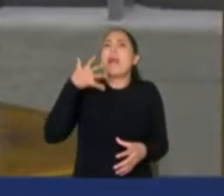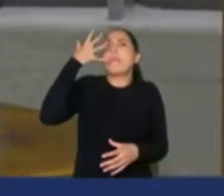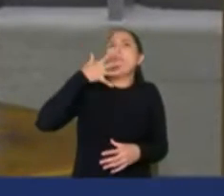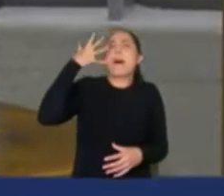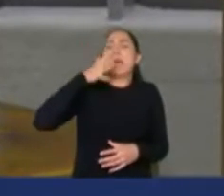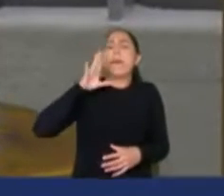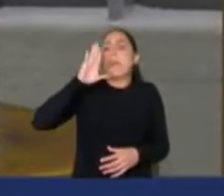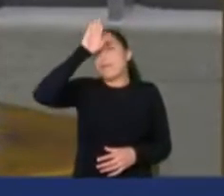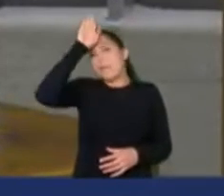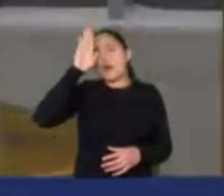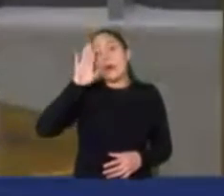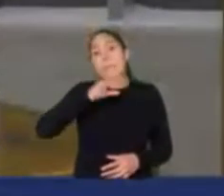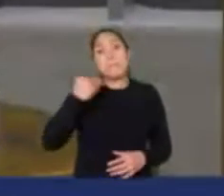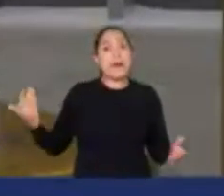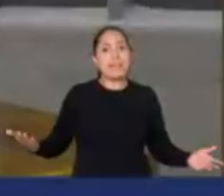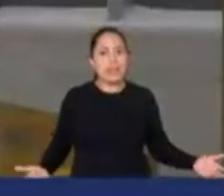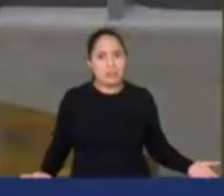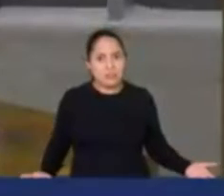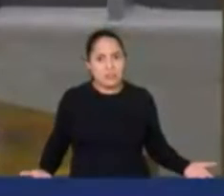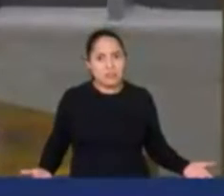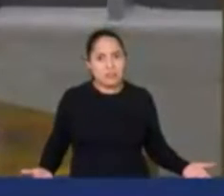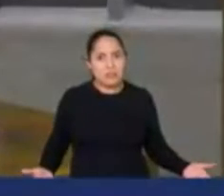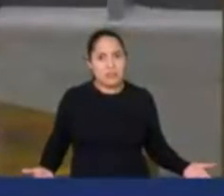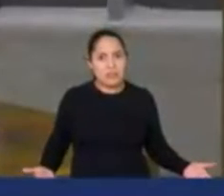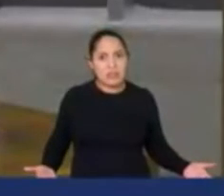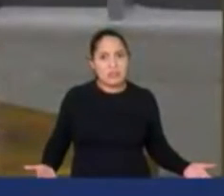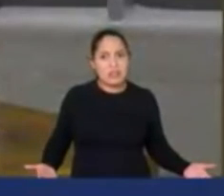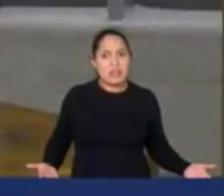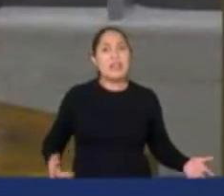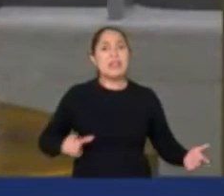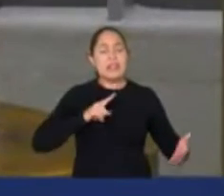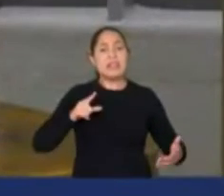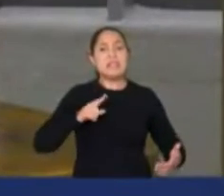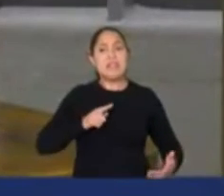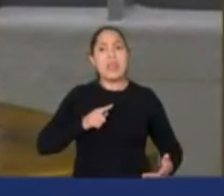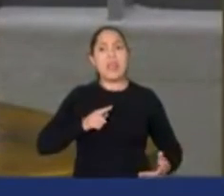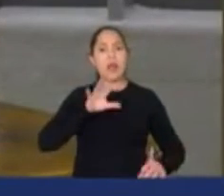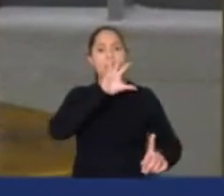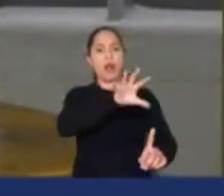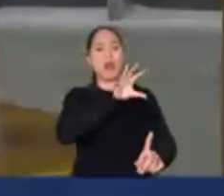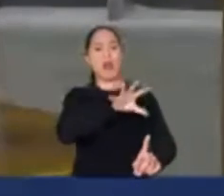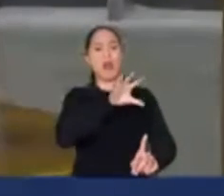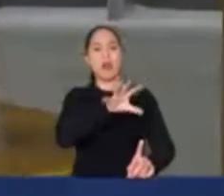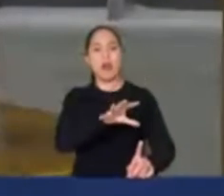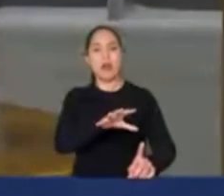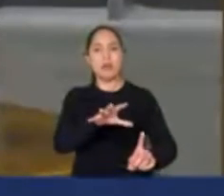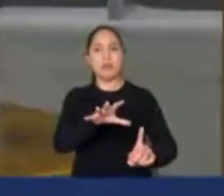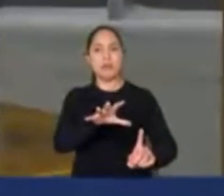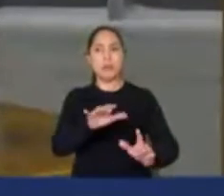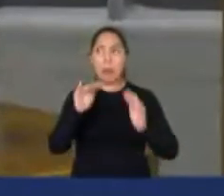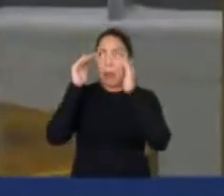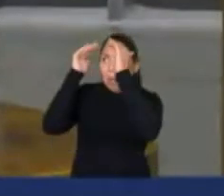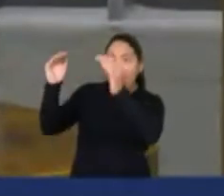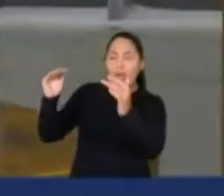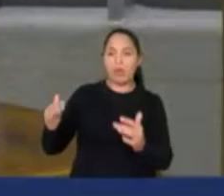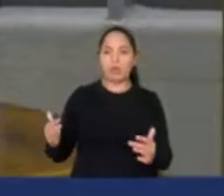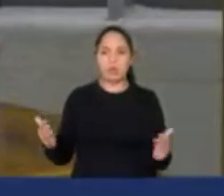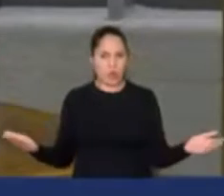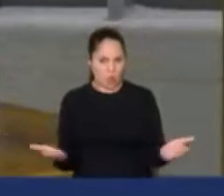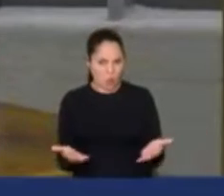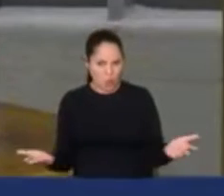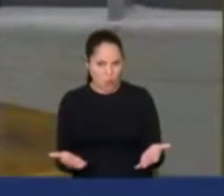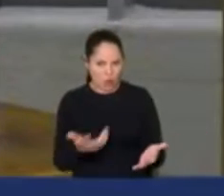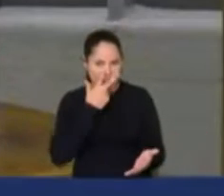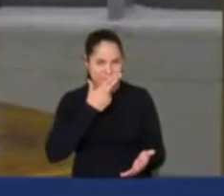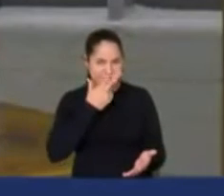e faz apologia à violência para os seus embaixo. Hoje, podem ser lobos solitários, mas